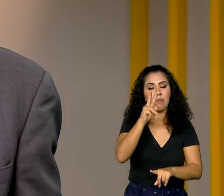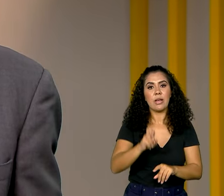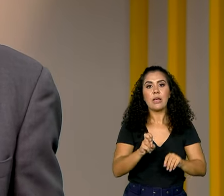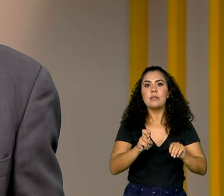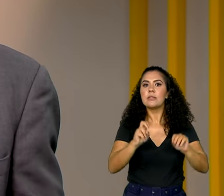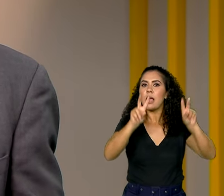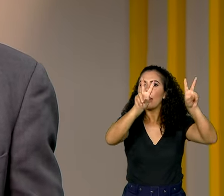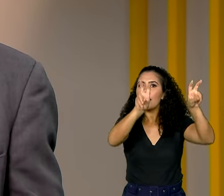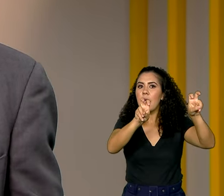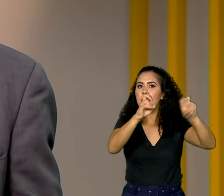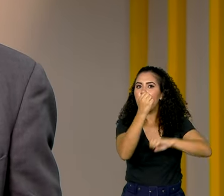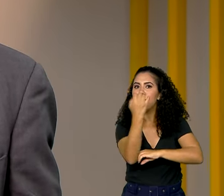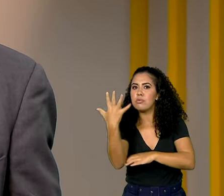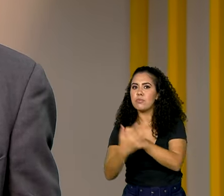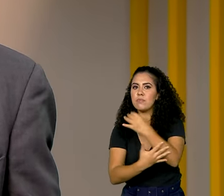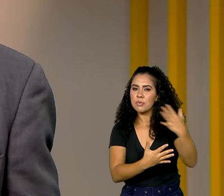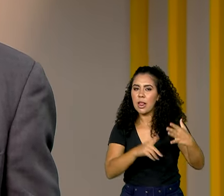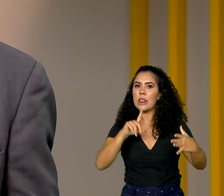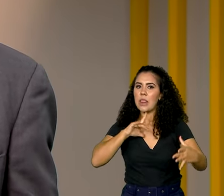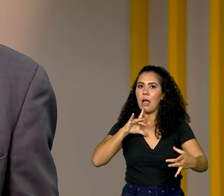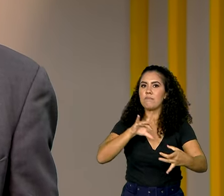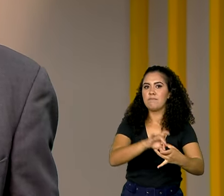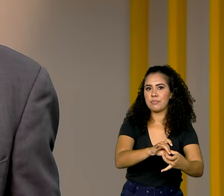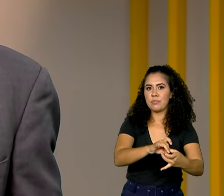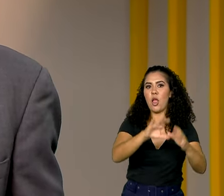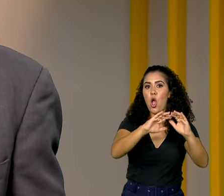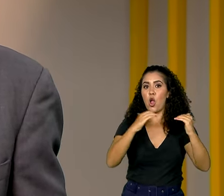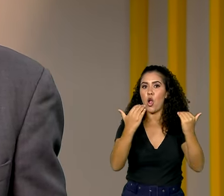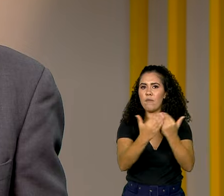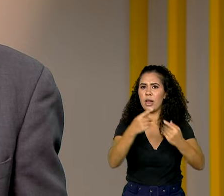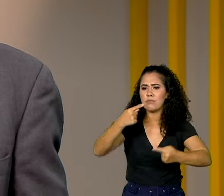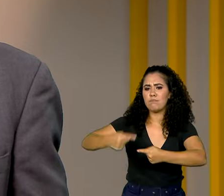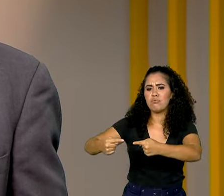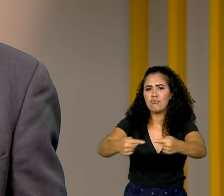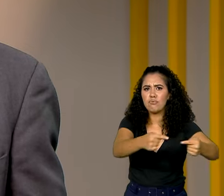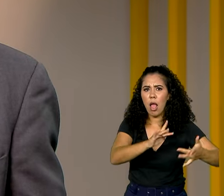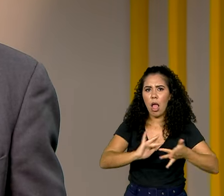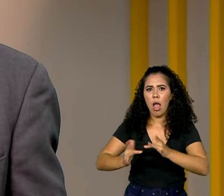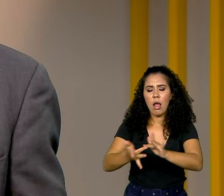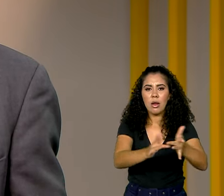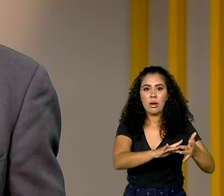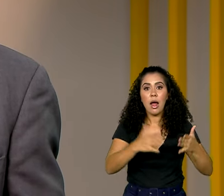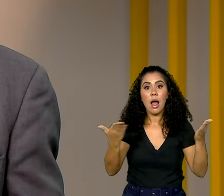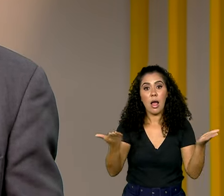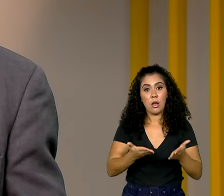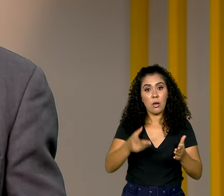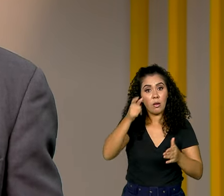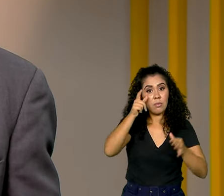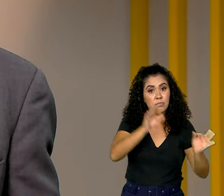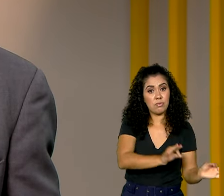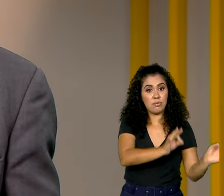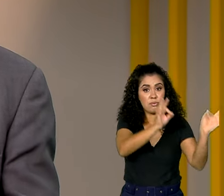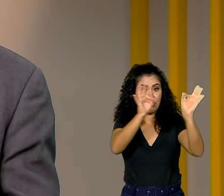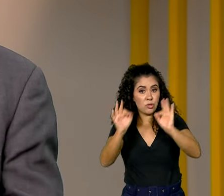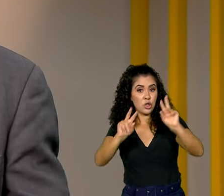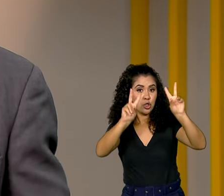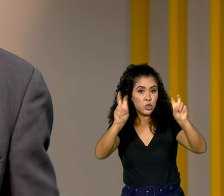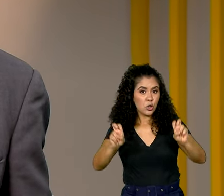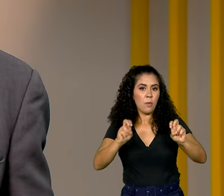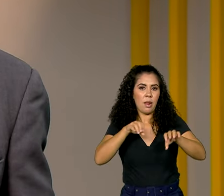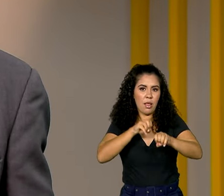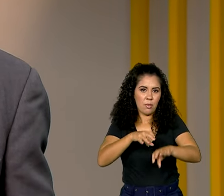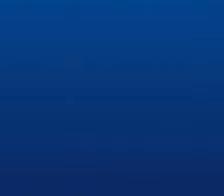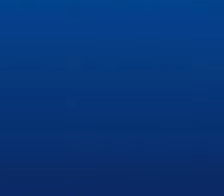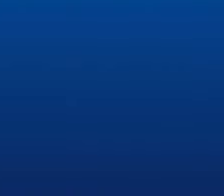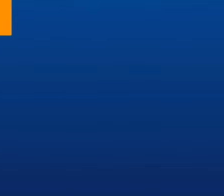ambiente vai ser debatido na conferência. É o que a gente confere agora no terceiro episódio da série Rumos da Educação. Veja aí.